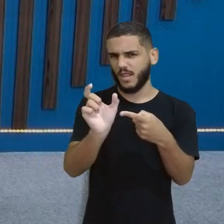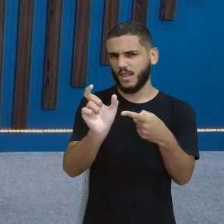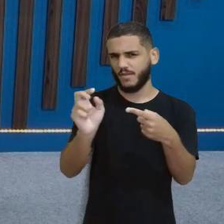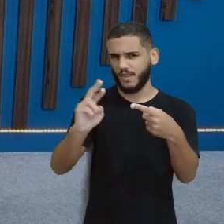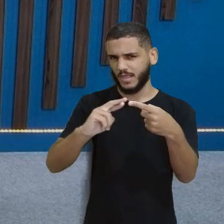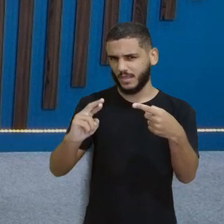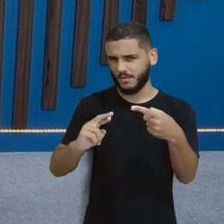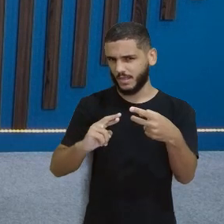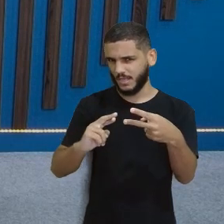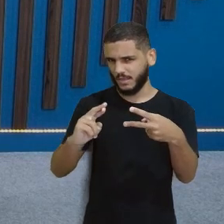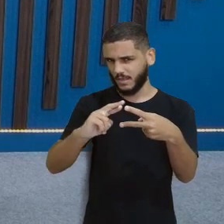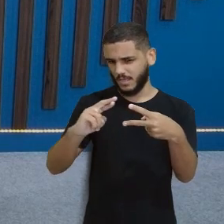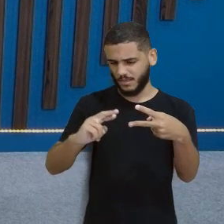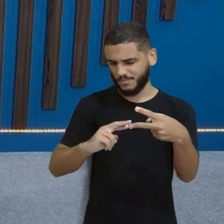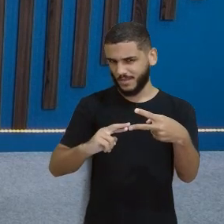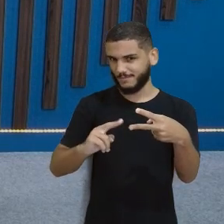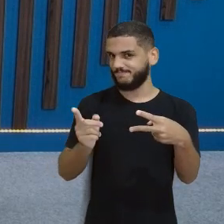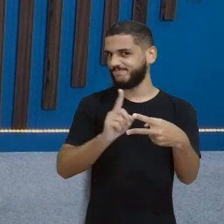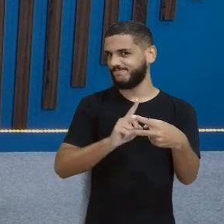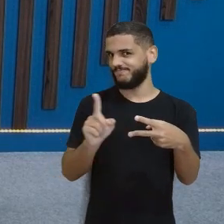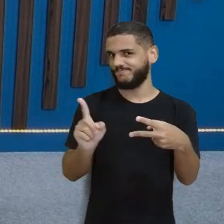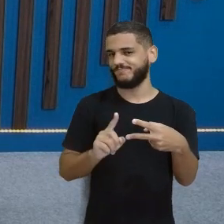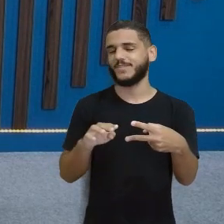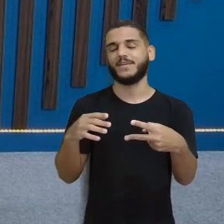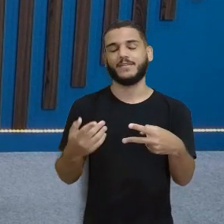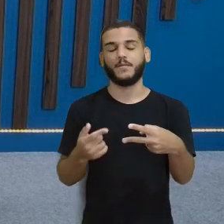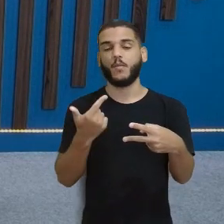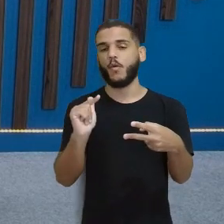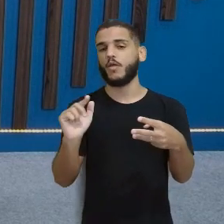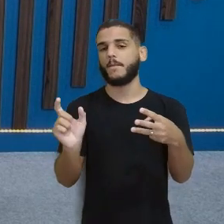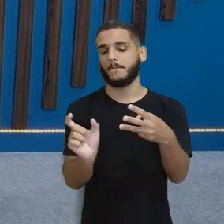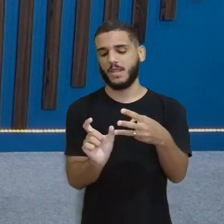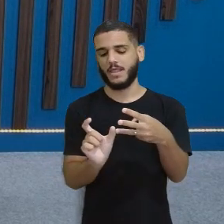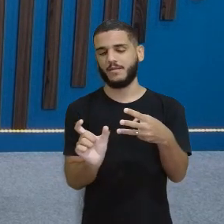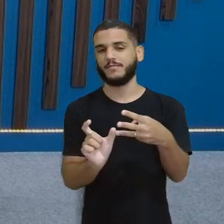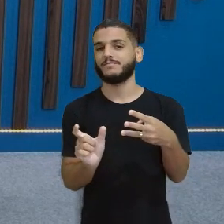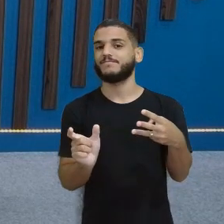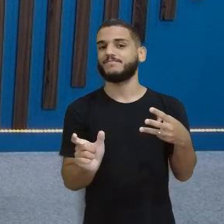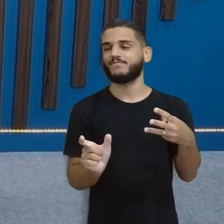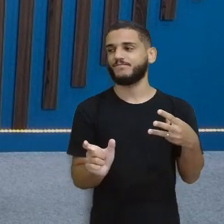Não, né? Então vamos procurar outra aí? Outra palavra. Olha aí.